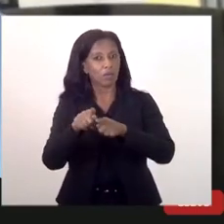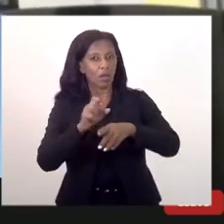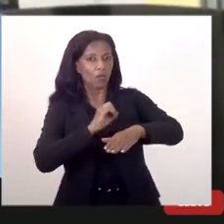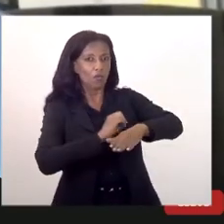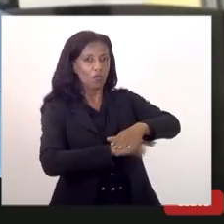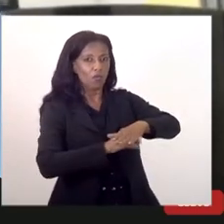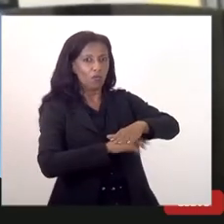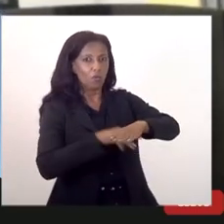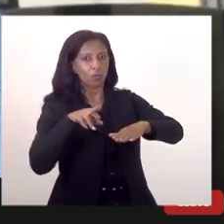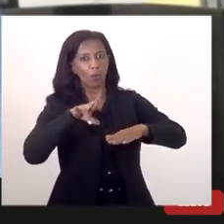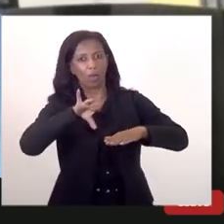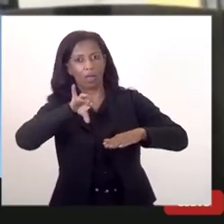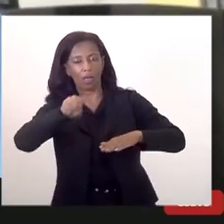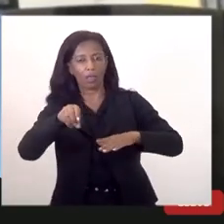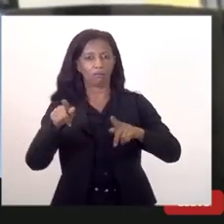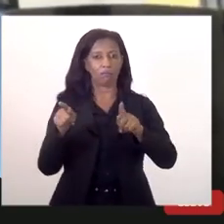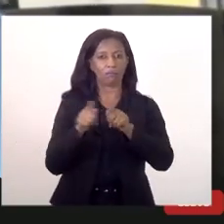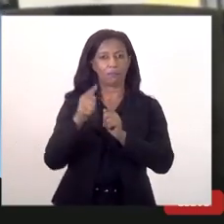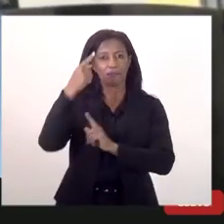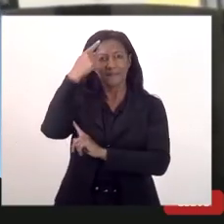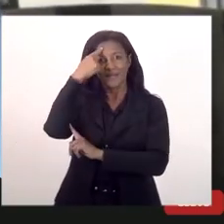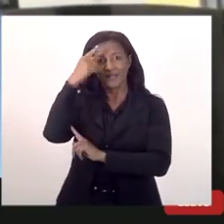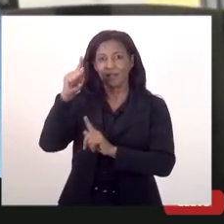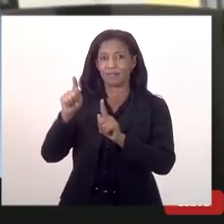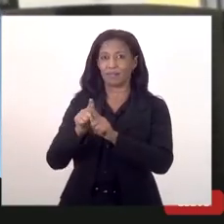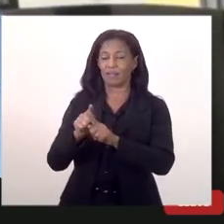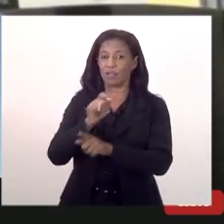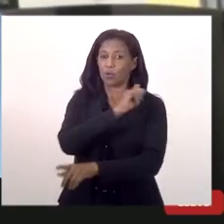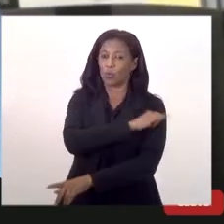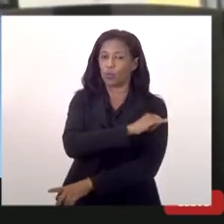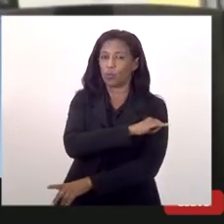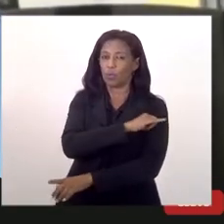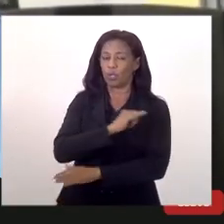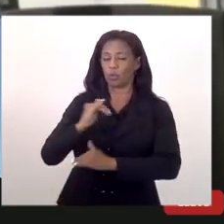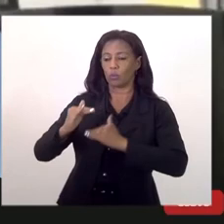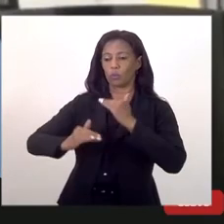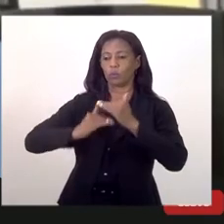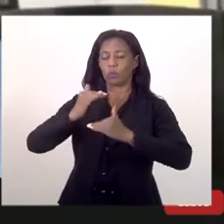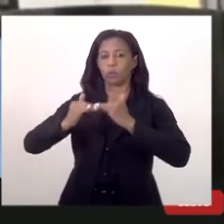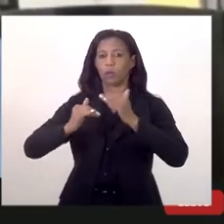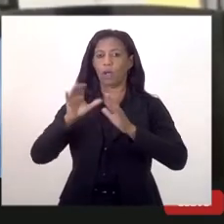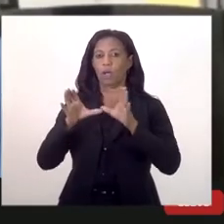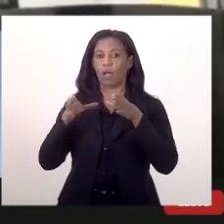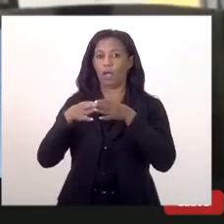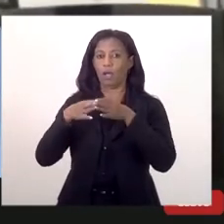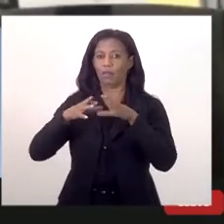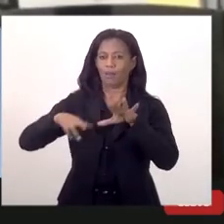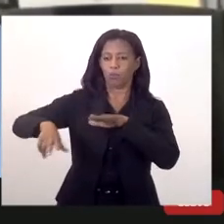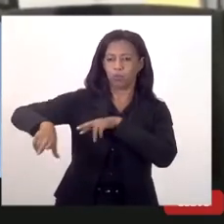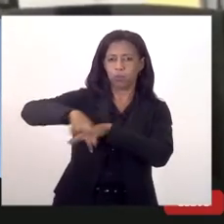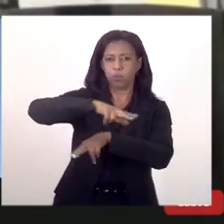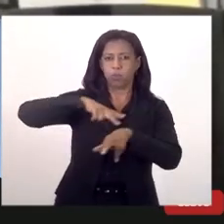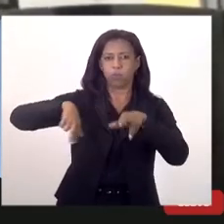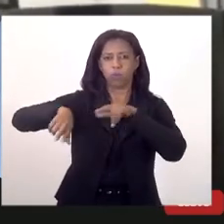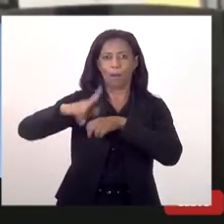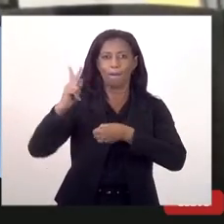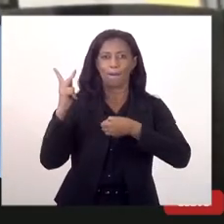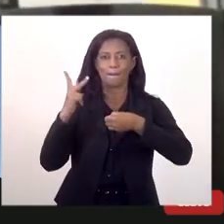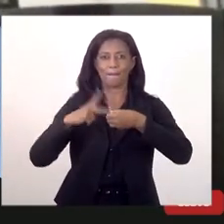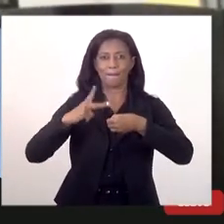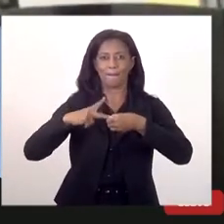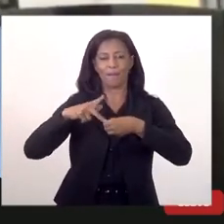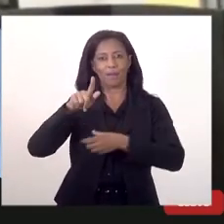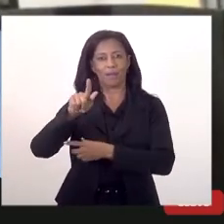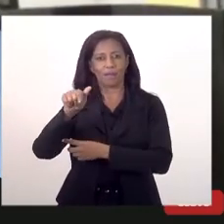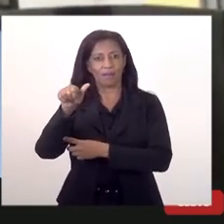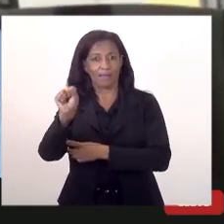gente precisa pensar aqui no Rio de Janeiro em termos do desenvolvimento da cadeia do petróleo e gás então a gente tem o